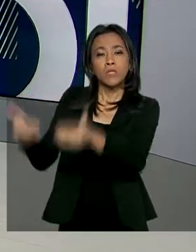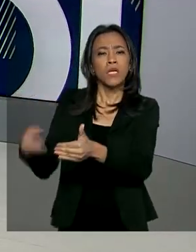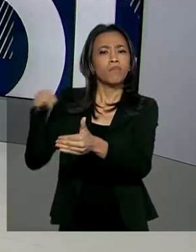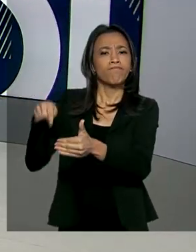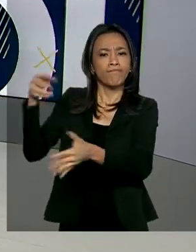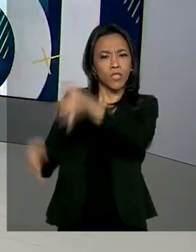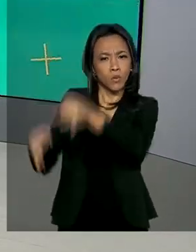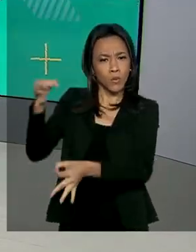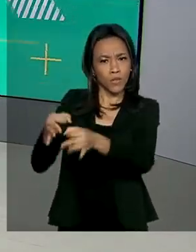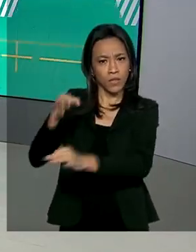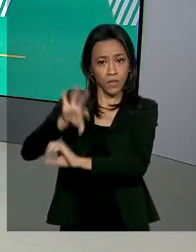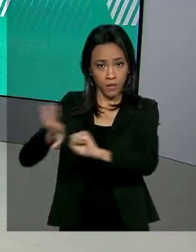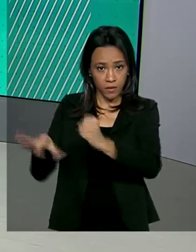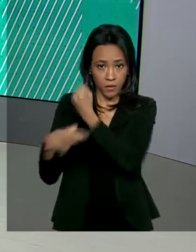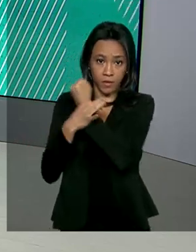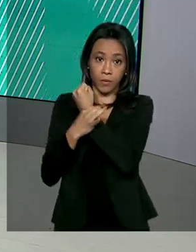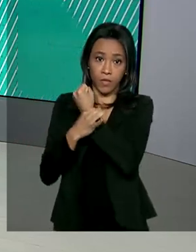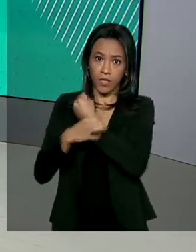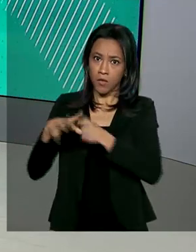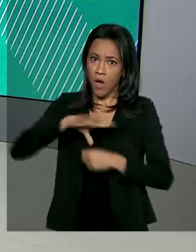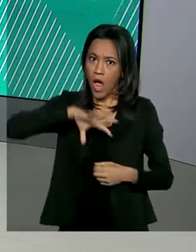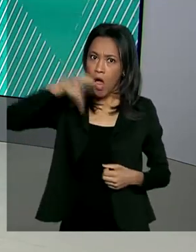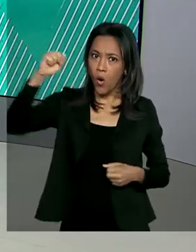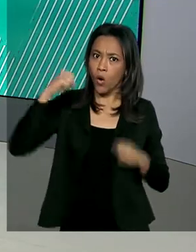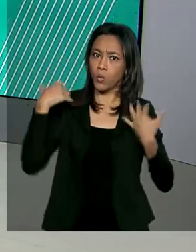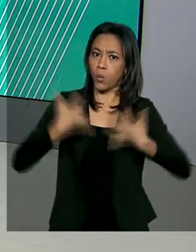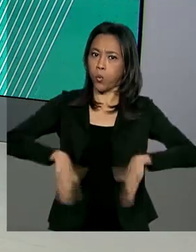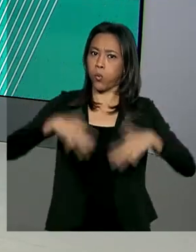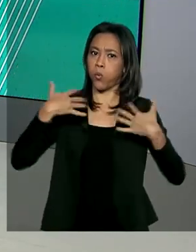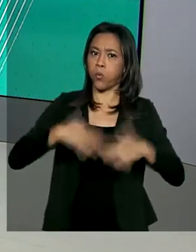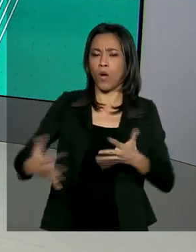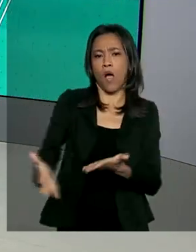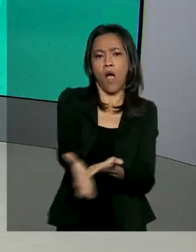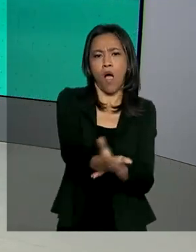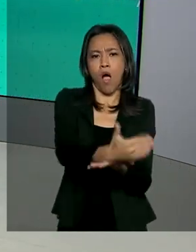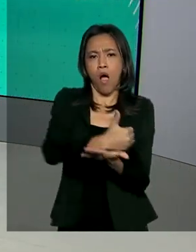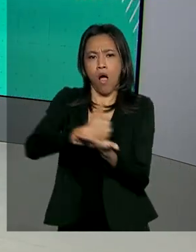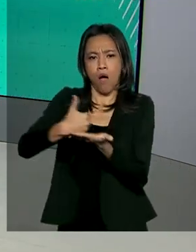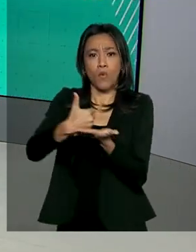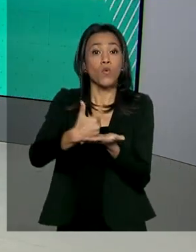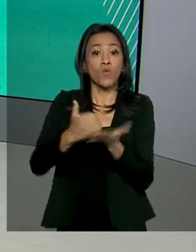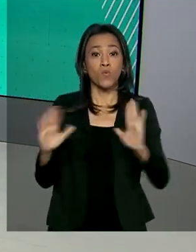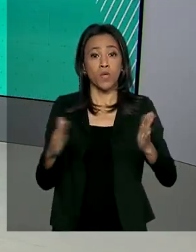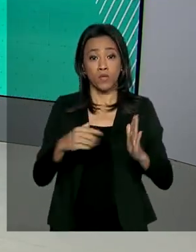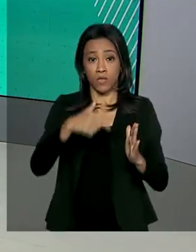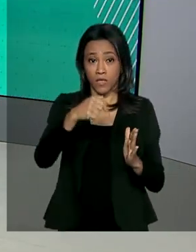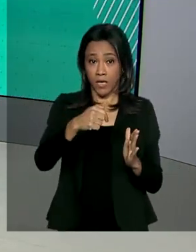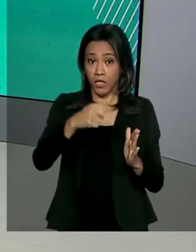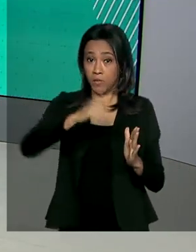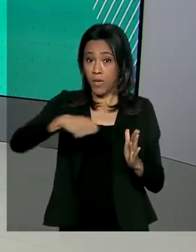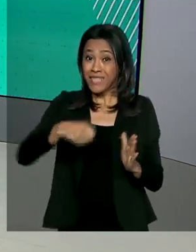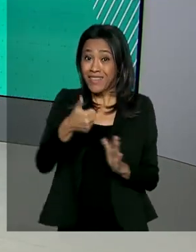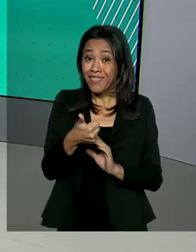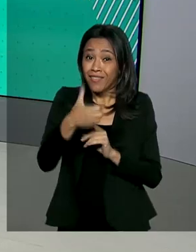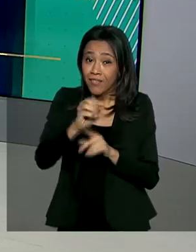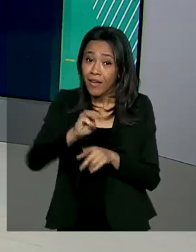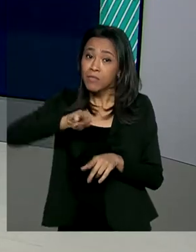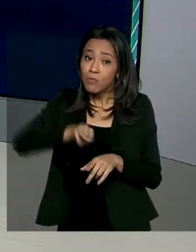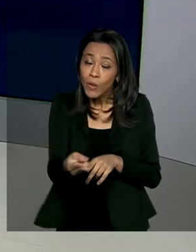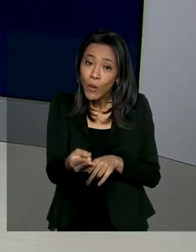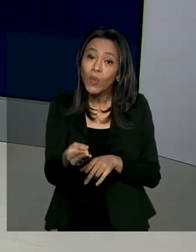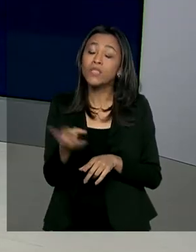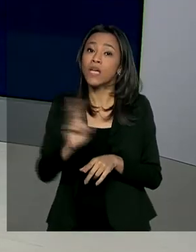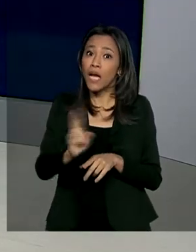Justiça e Segurança Pública bateu recorde e arrecadou nos últimos sete meses 10 milhões de reais com a venda de bens